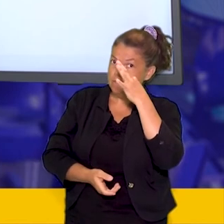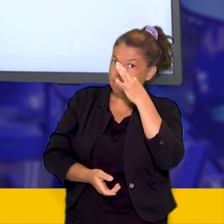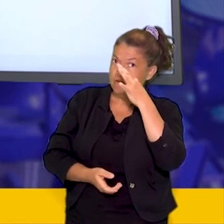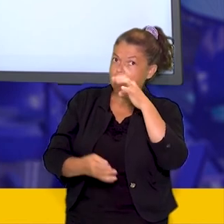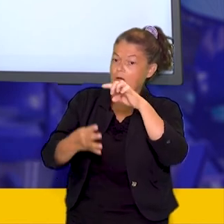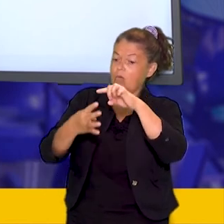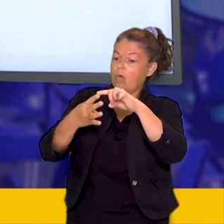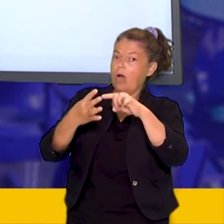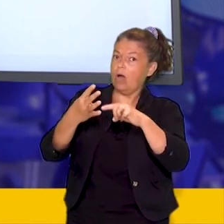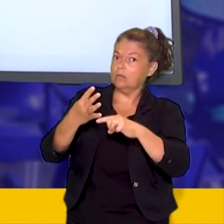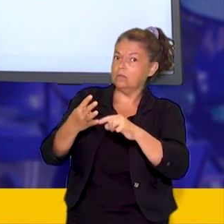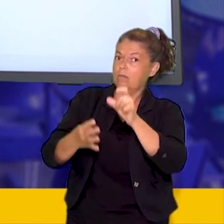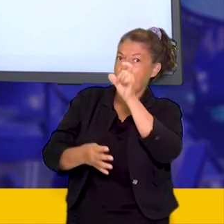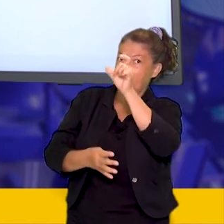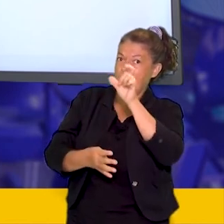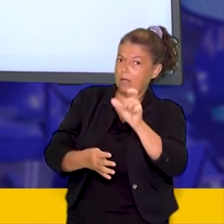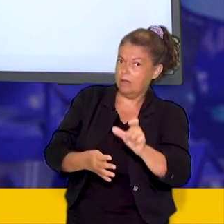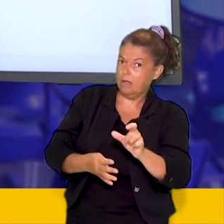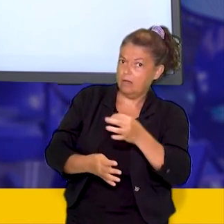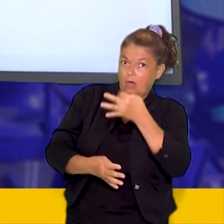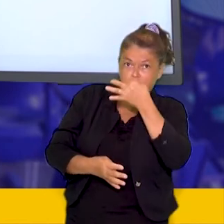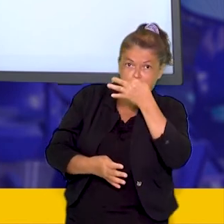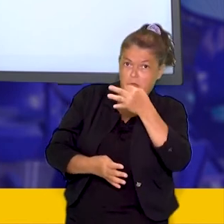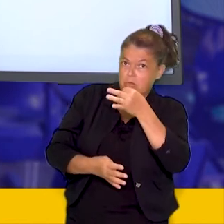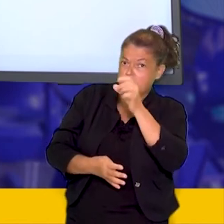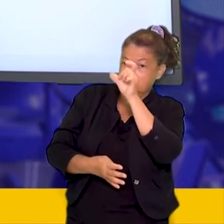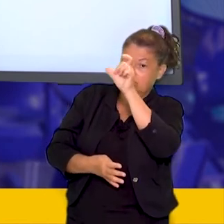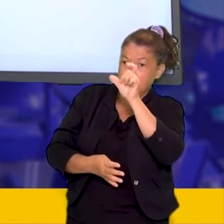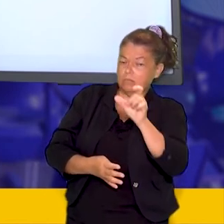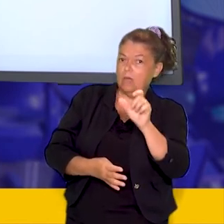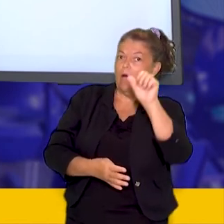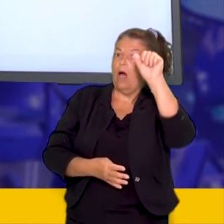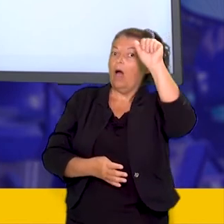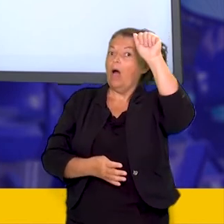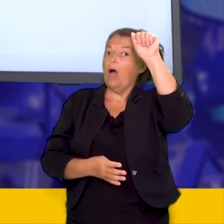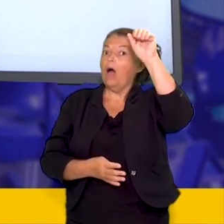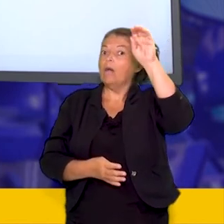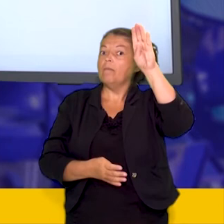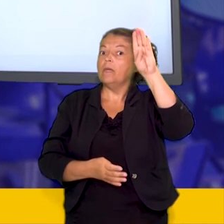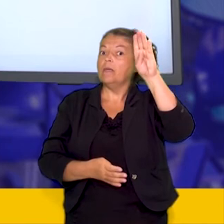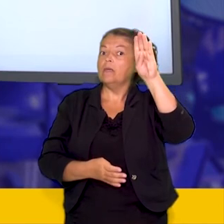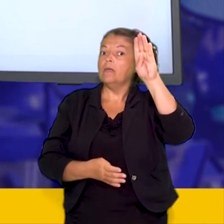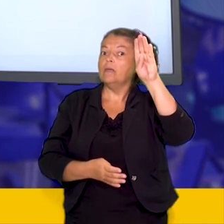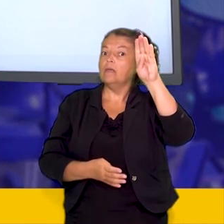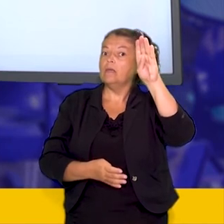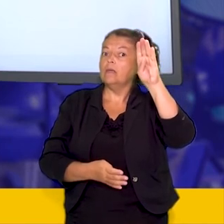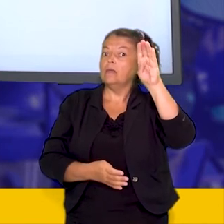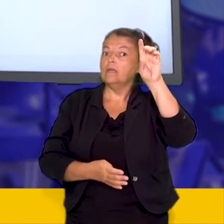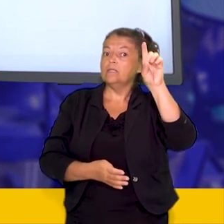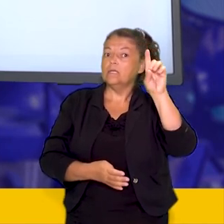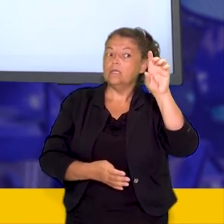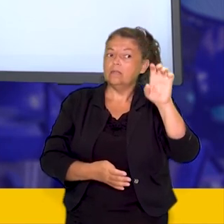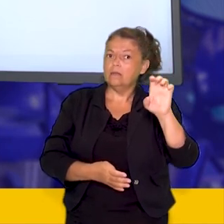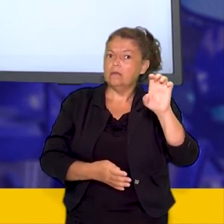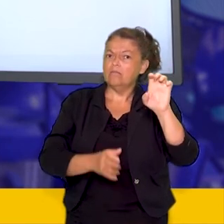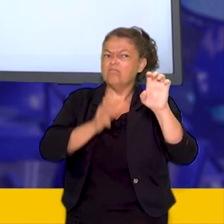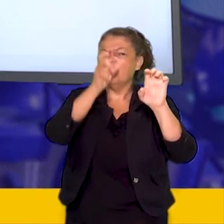palavras quatro opções e ao observar a pergunta